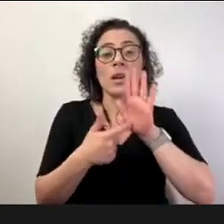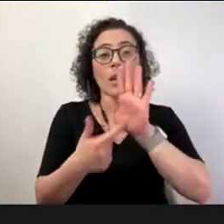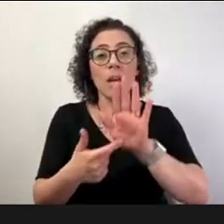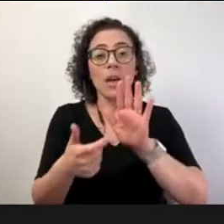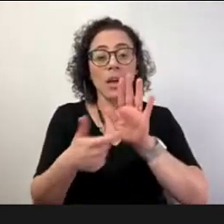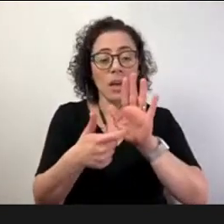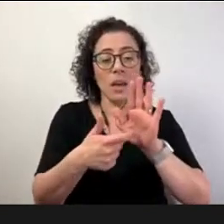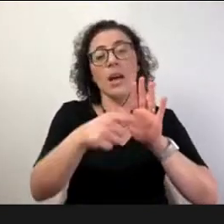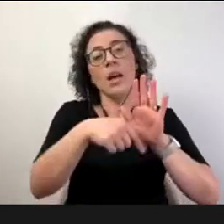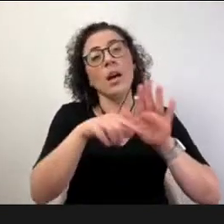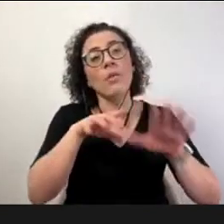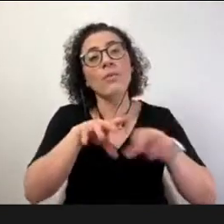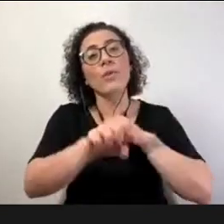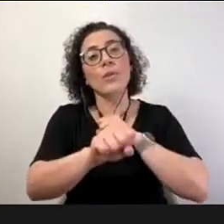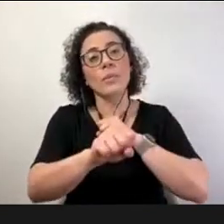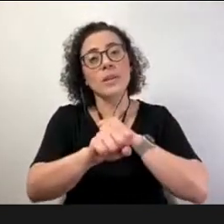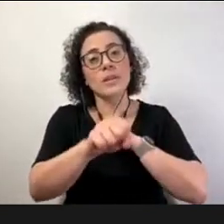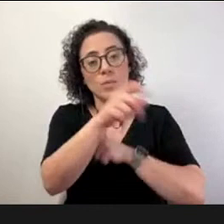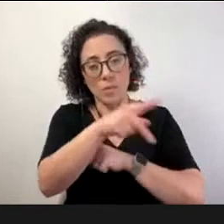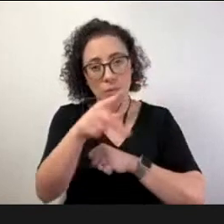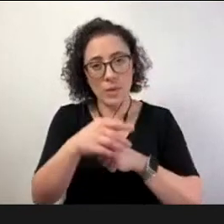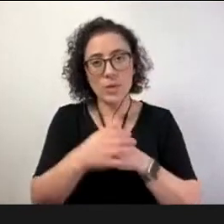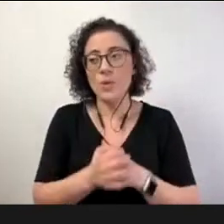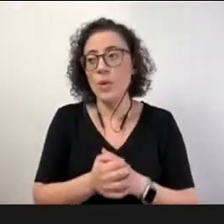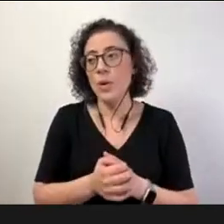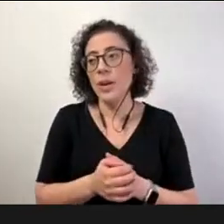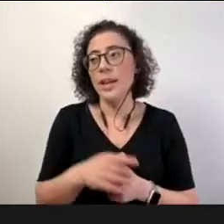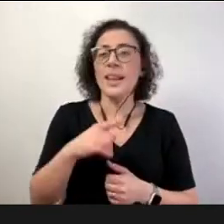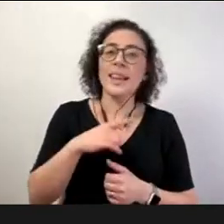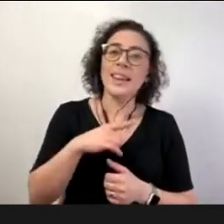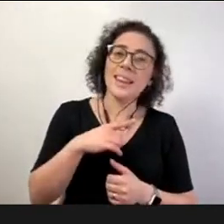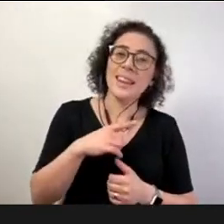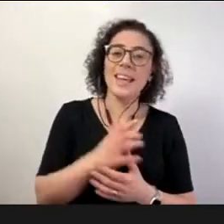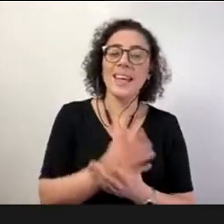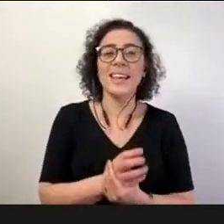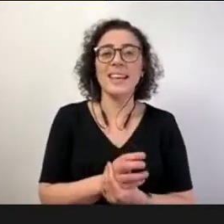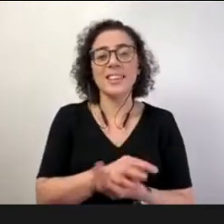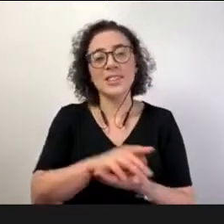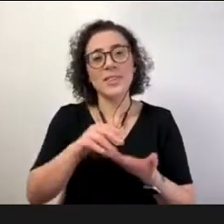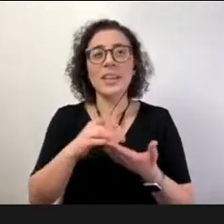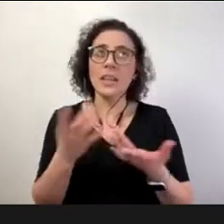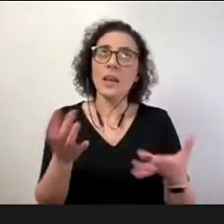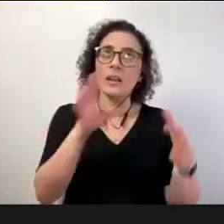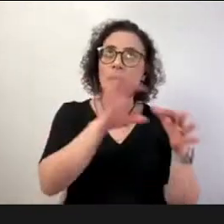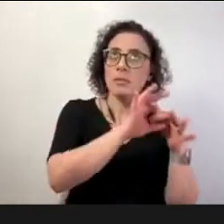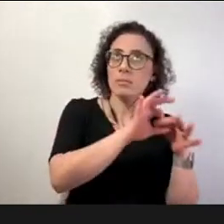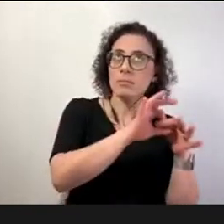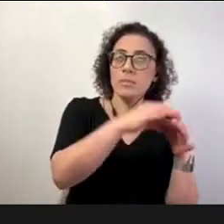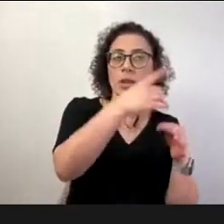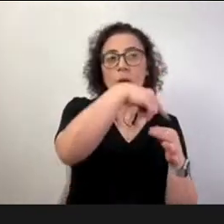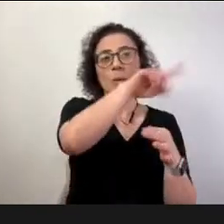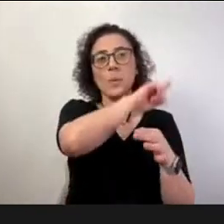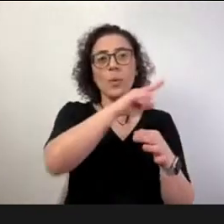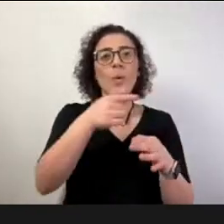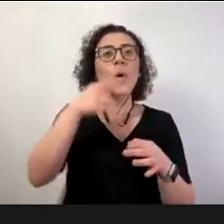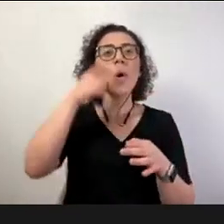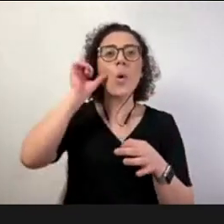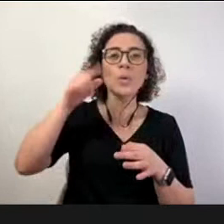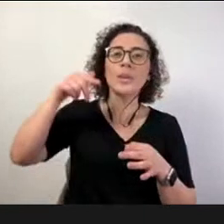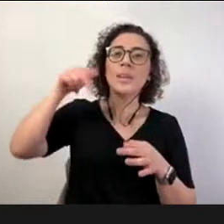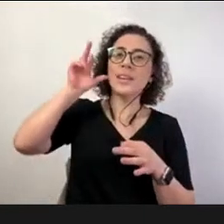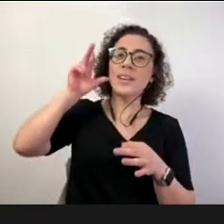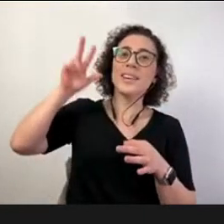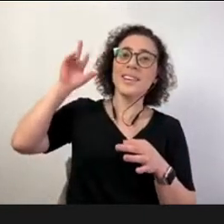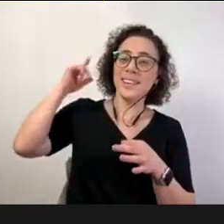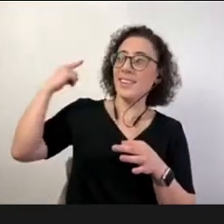até fazendo alguma relação com os outros temas dos fóruns dos outros dias a gente necessariamente tem